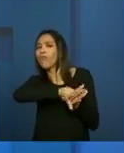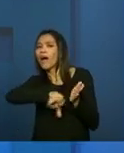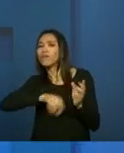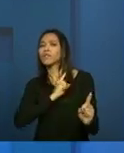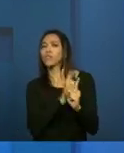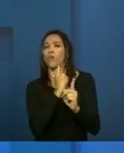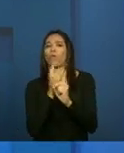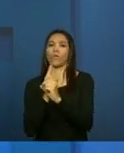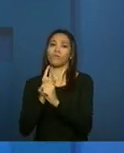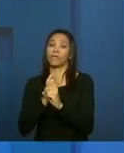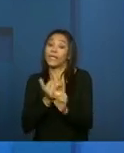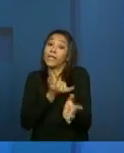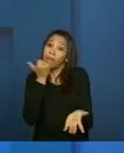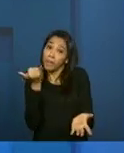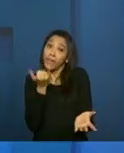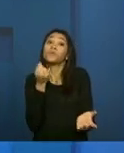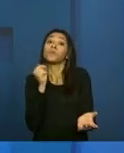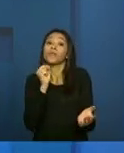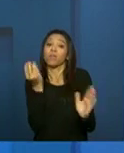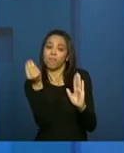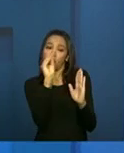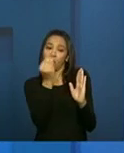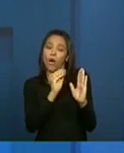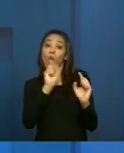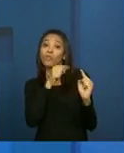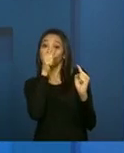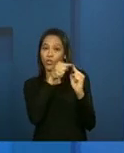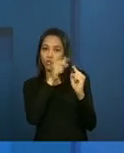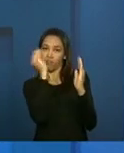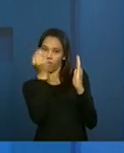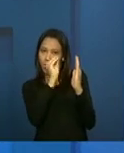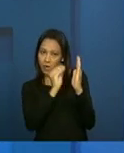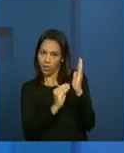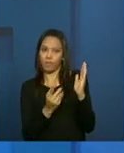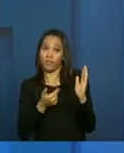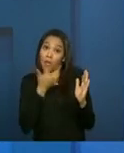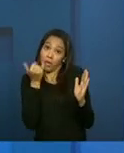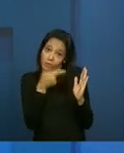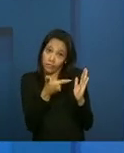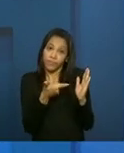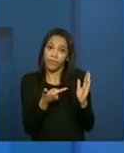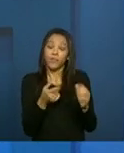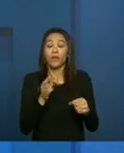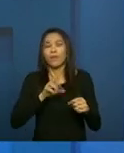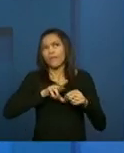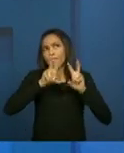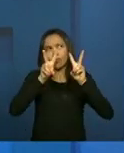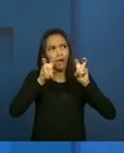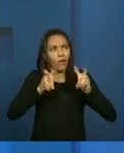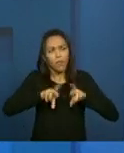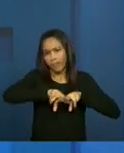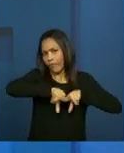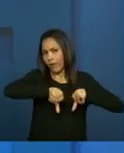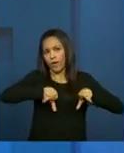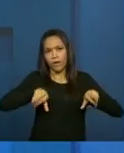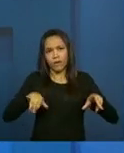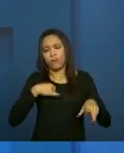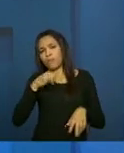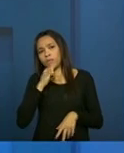dos objetivos estabelecidos. E aí, podem ser tratados diversos temas nessas oficinas, como, por exemplo,